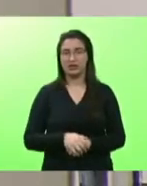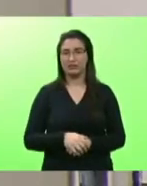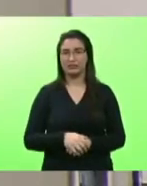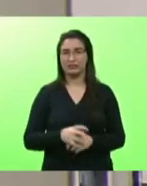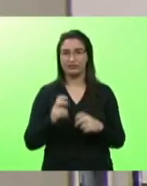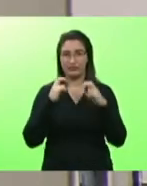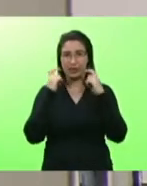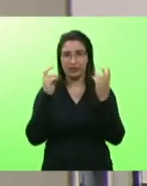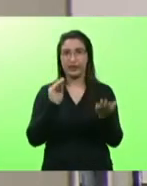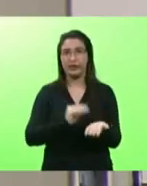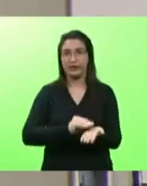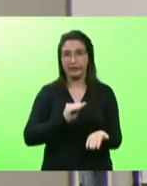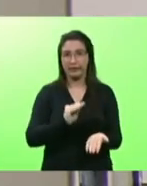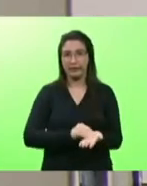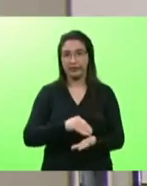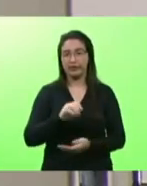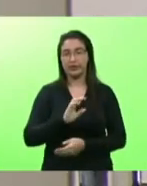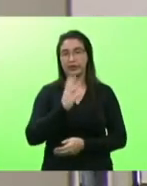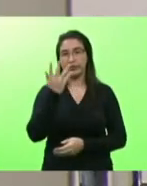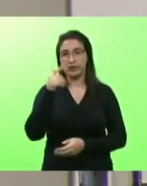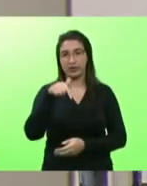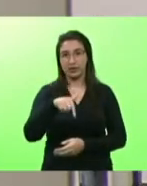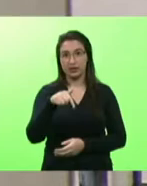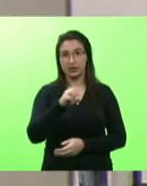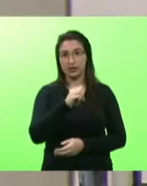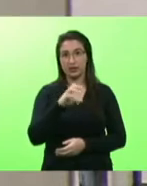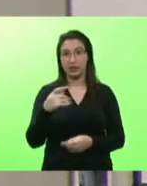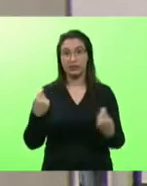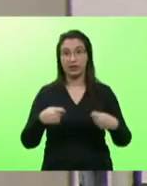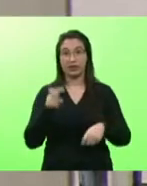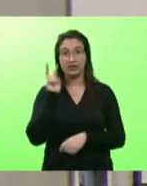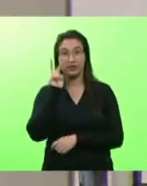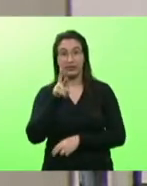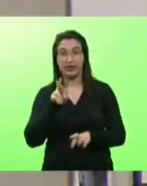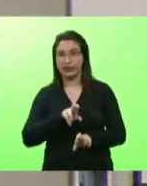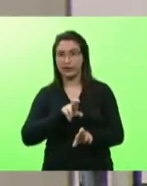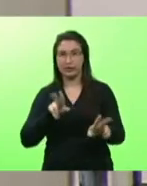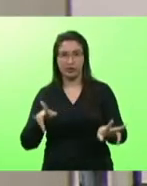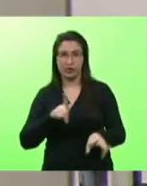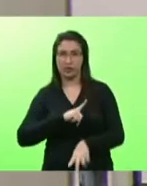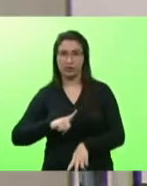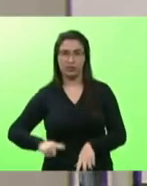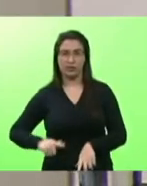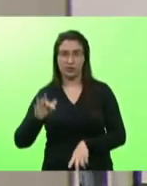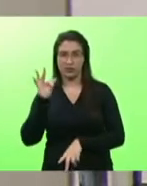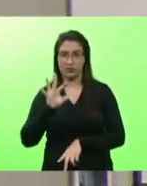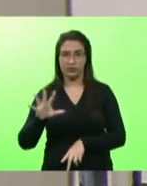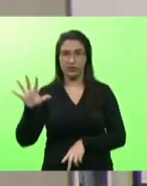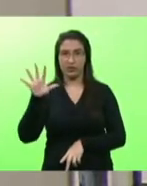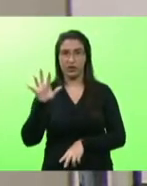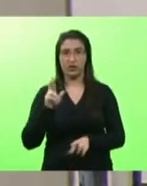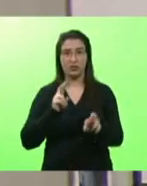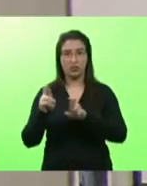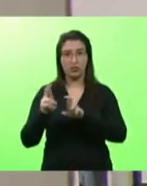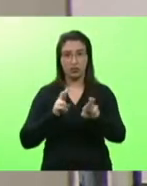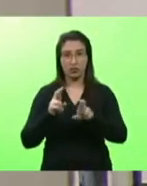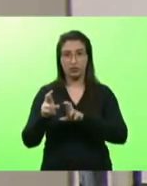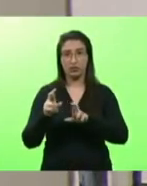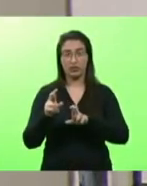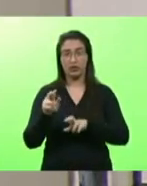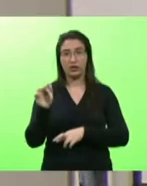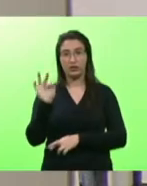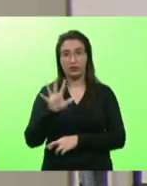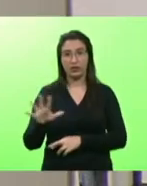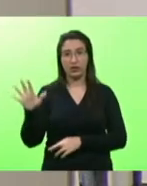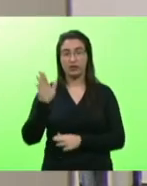acontece com Santa Catarina nós tínhamos que ter um olhar diferenciado do governo federal para com nossas rodovias federais do território catarinense